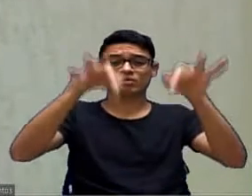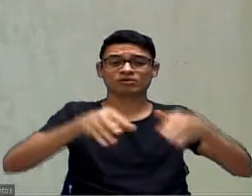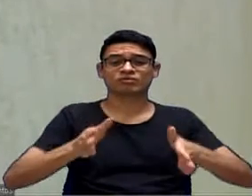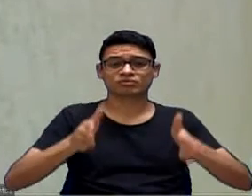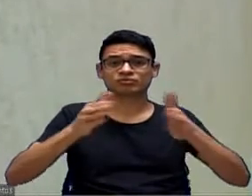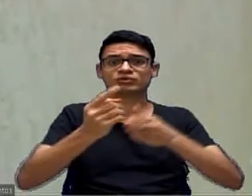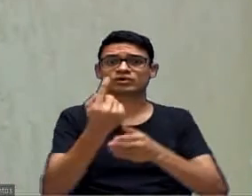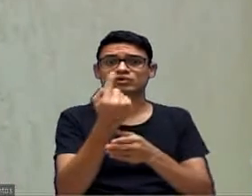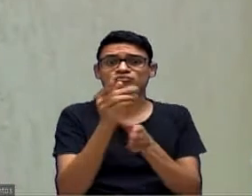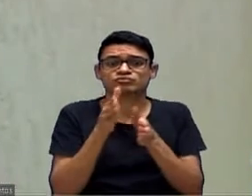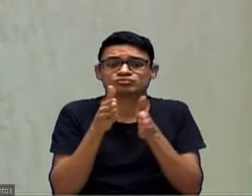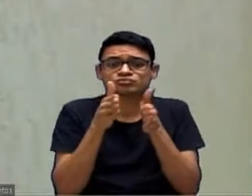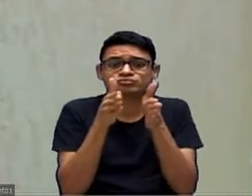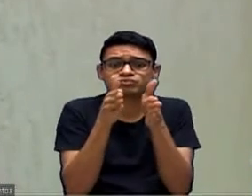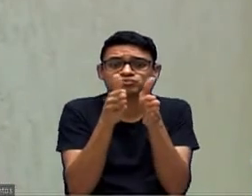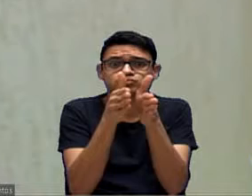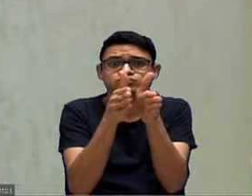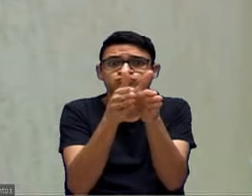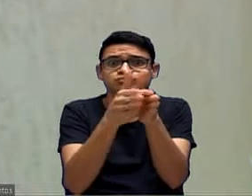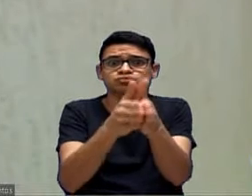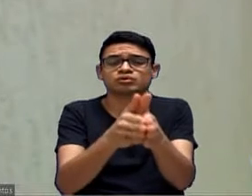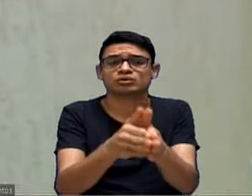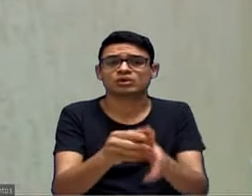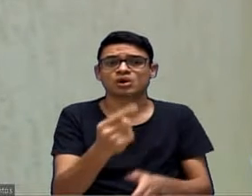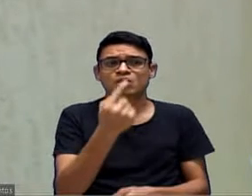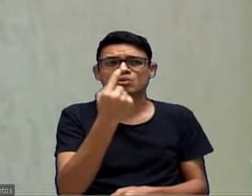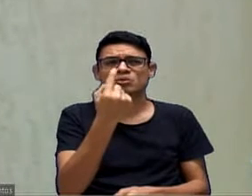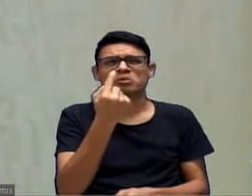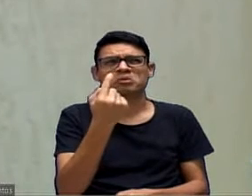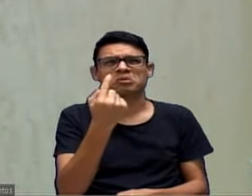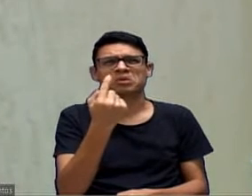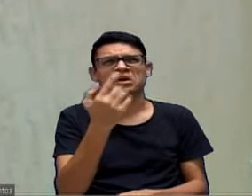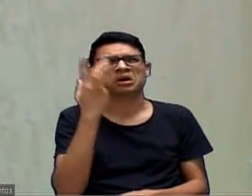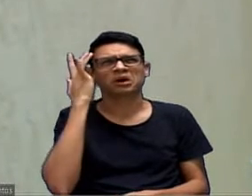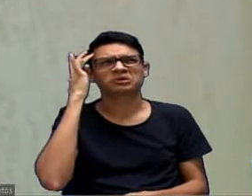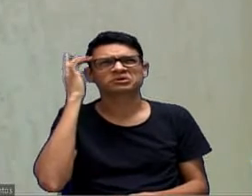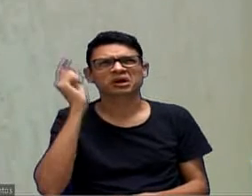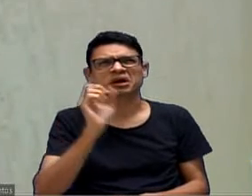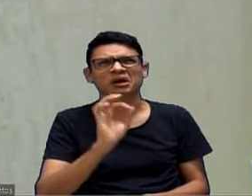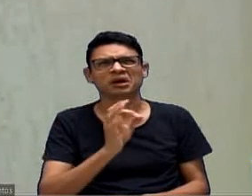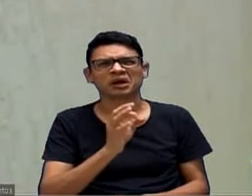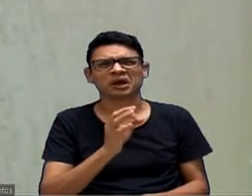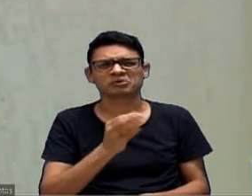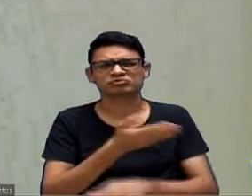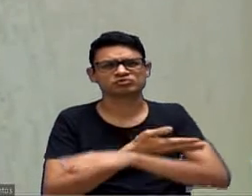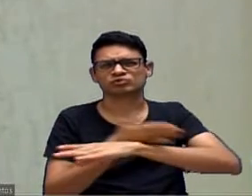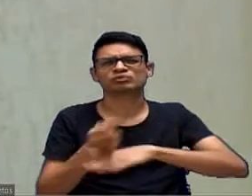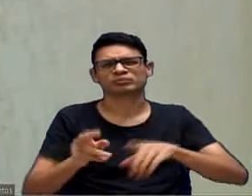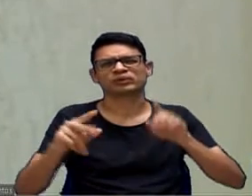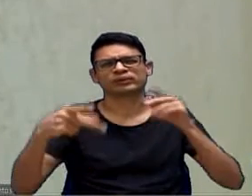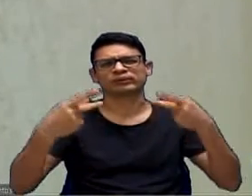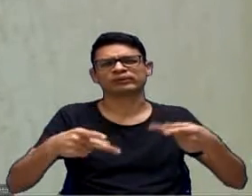vira uma saída de um, dois, eu acho que uma faixa, aliás, era típico aqui em Sorocá.